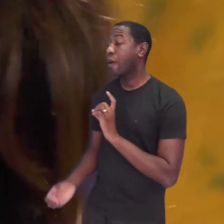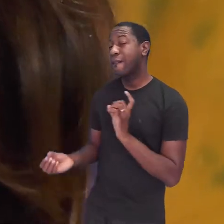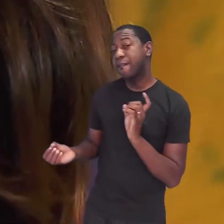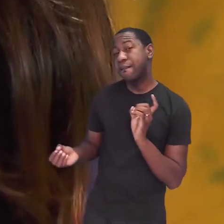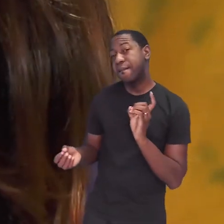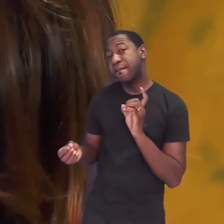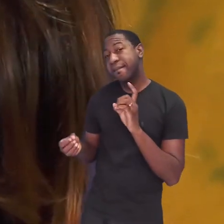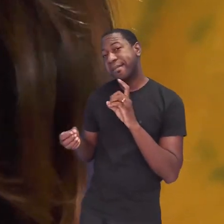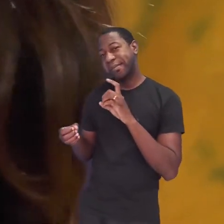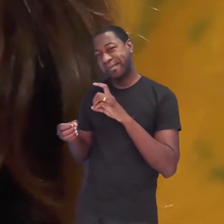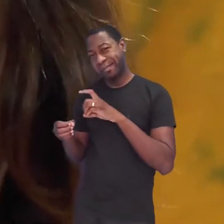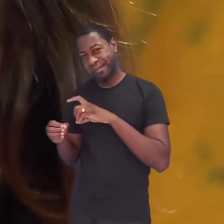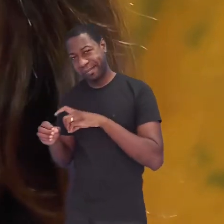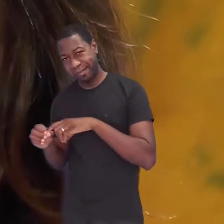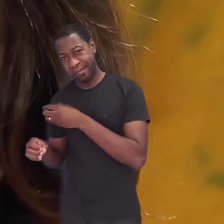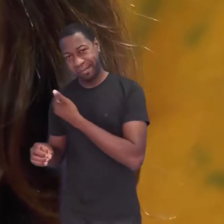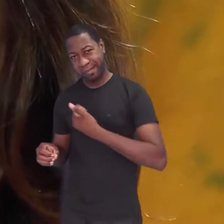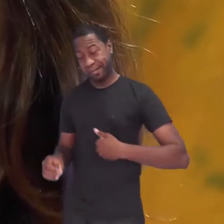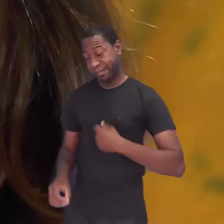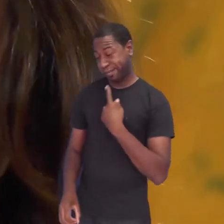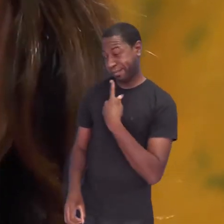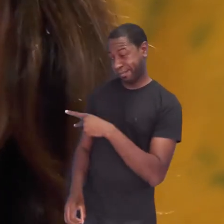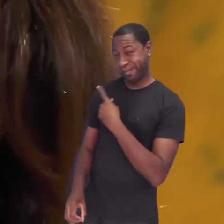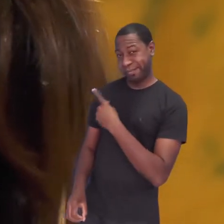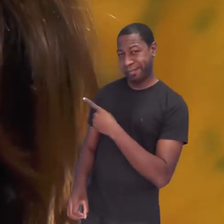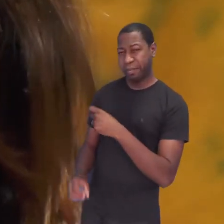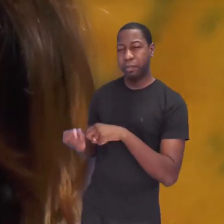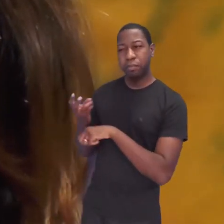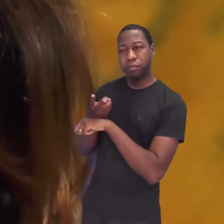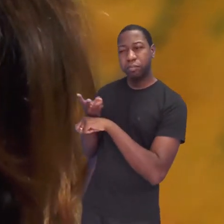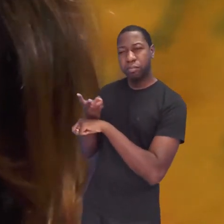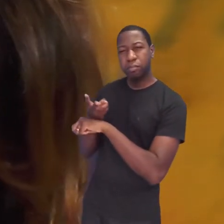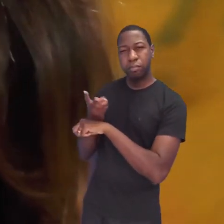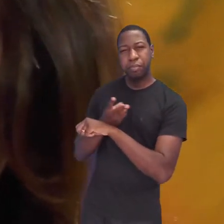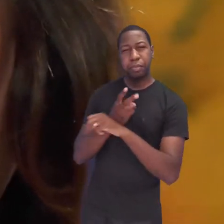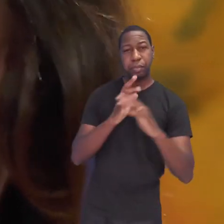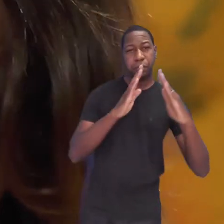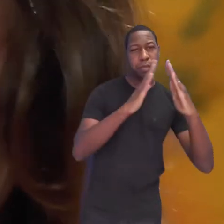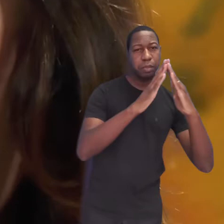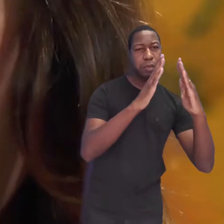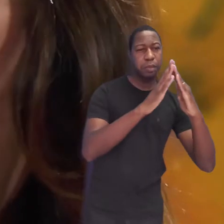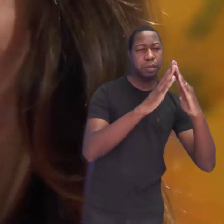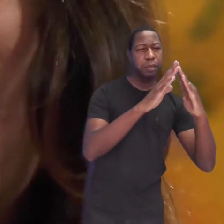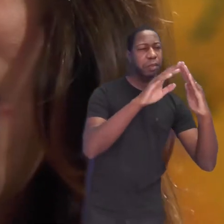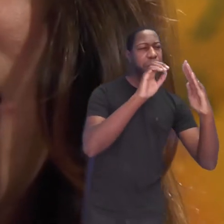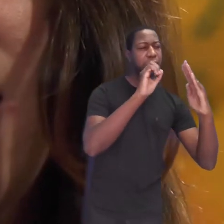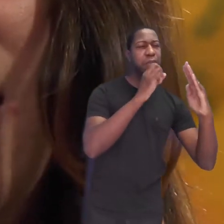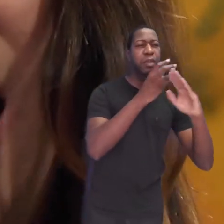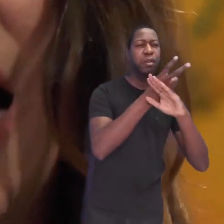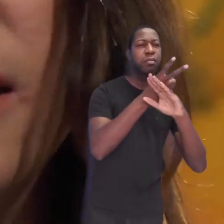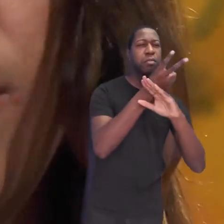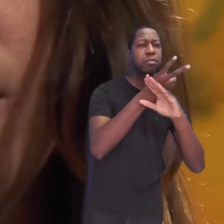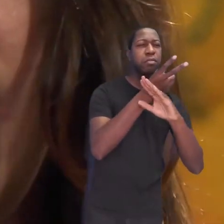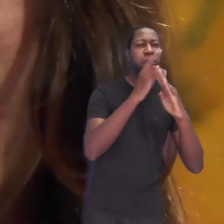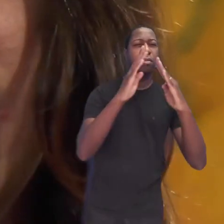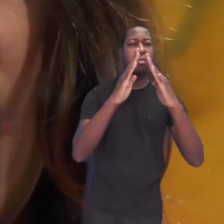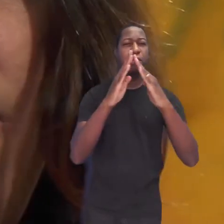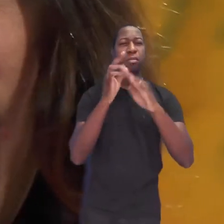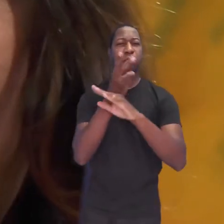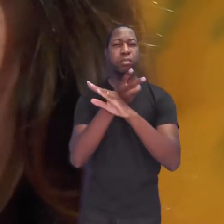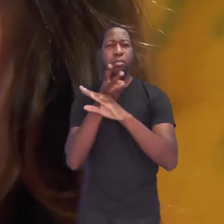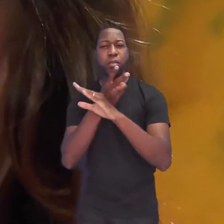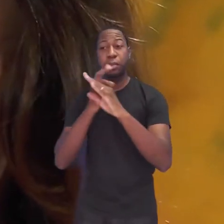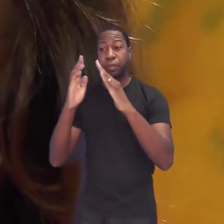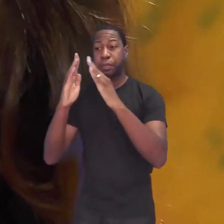atrás de uma criança que soubesse falar. Mas toda vez que ele batia em alguma casa, a resposta era